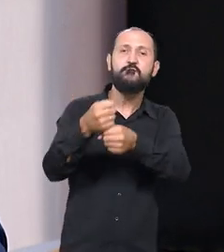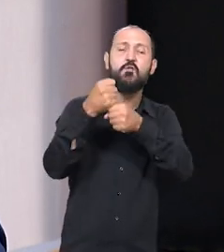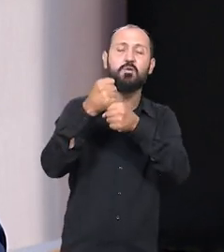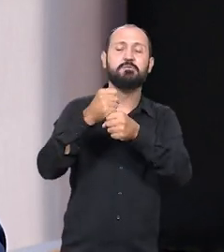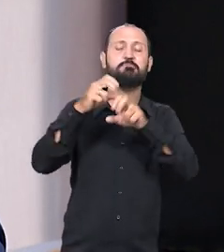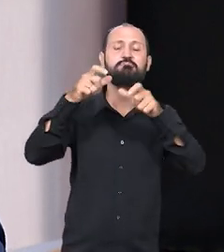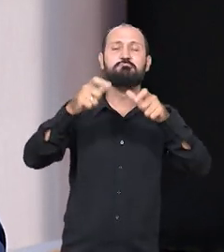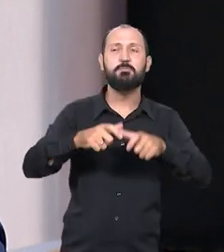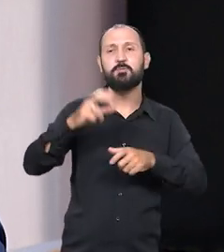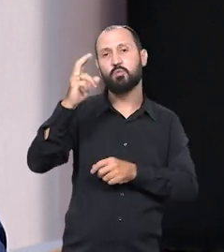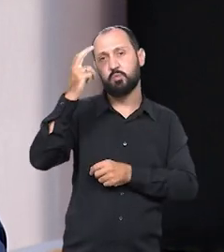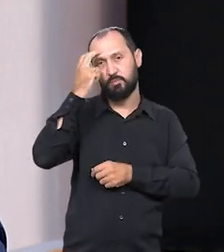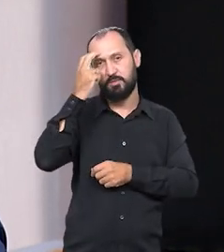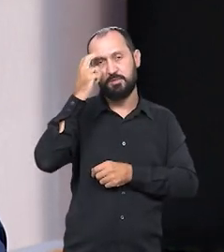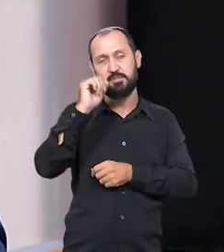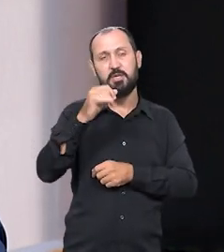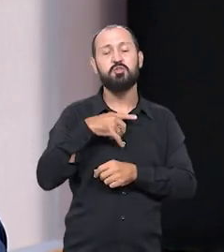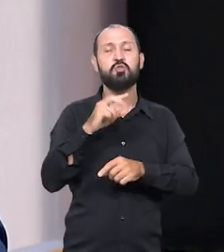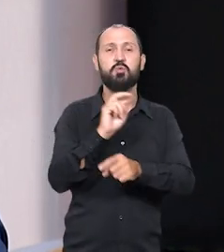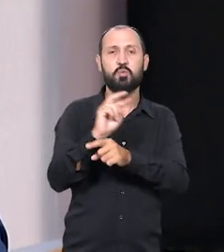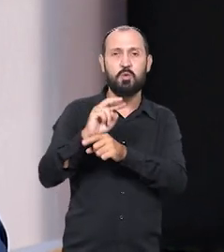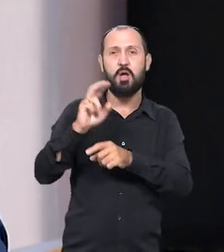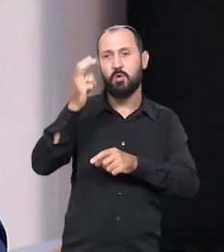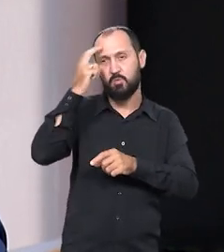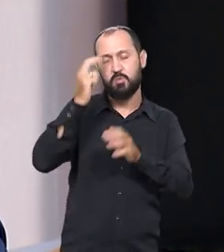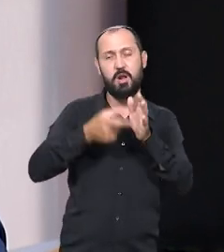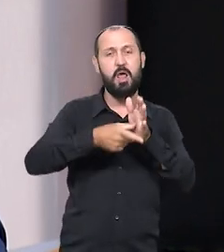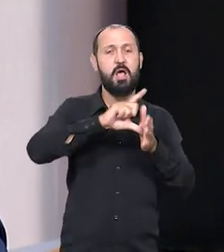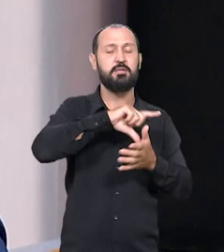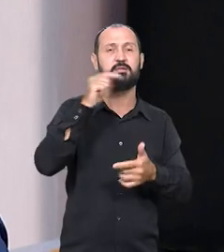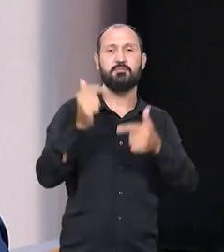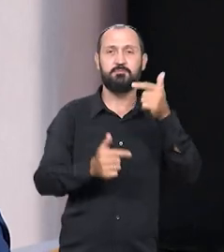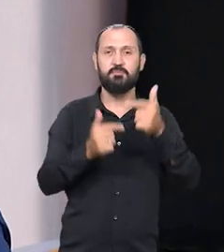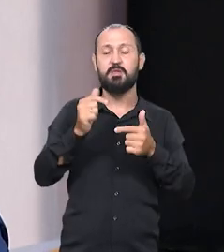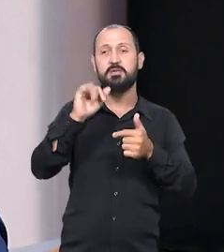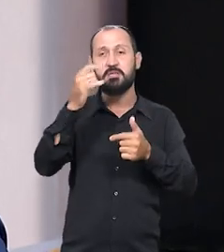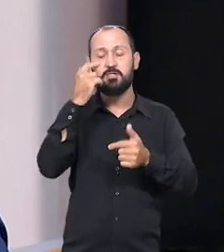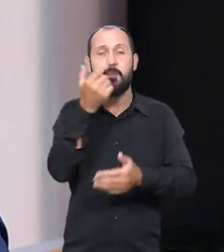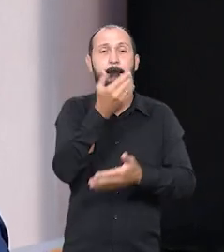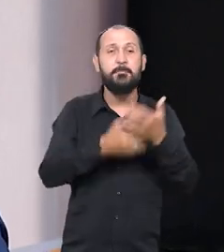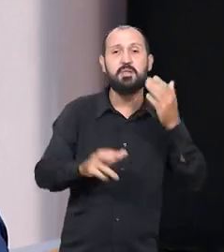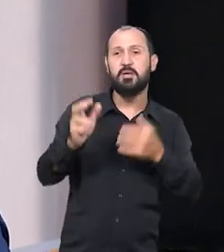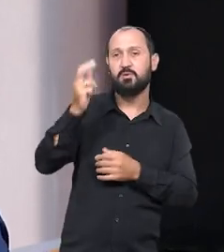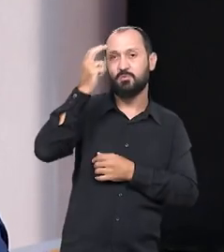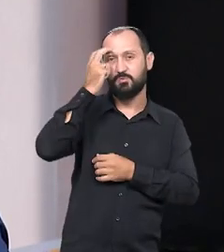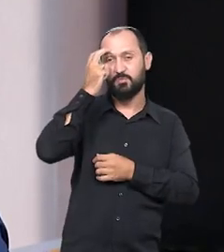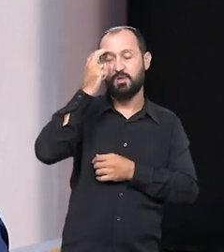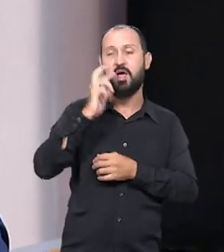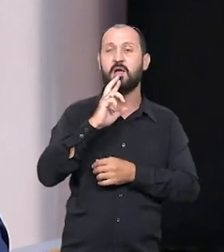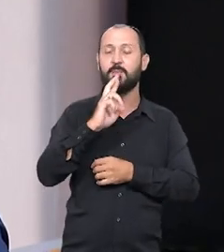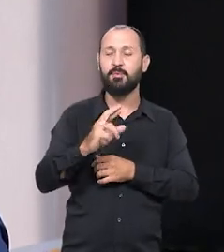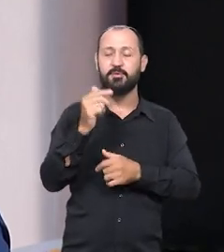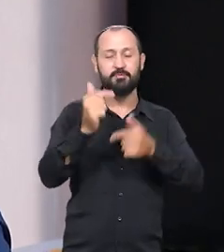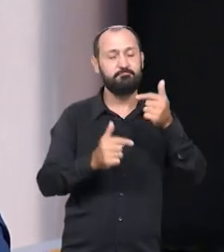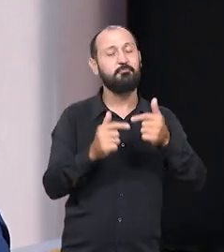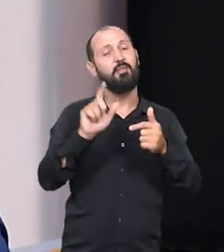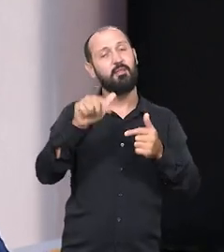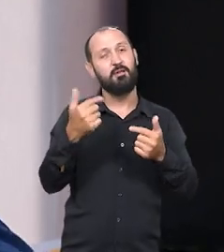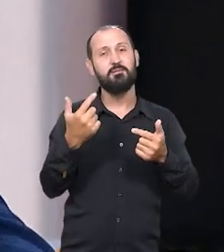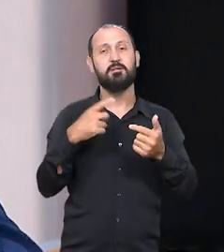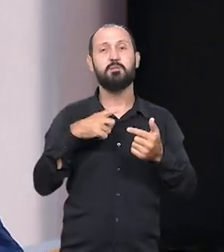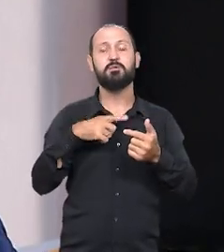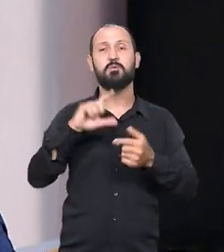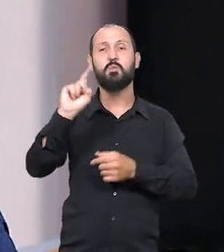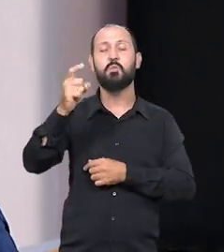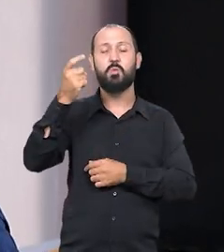nesse ambiente cultural. Se a gente não controlar... A cultura precede a política. Então, se a gente perde a cultura, o resultado político é esse. Infelizmente,